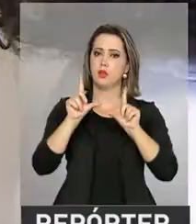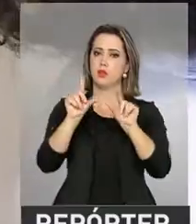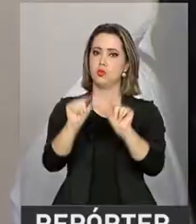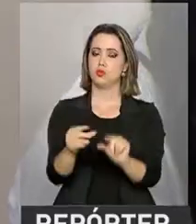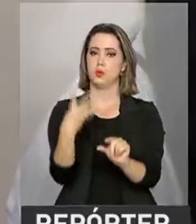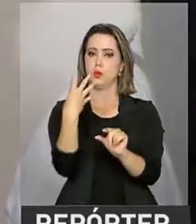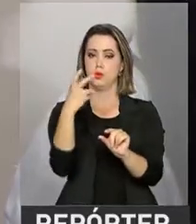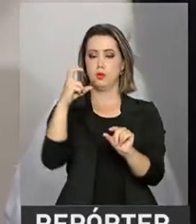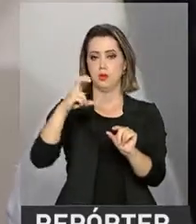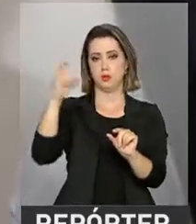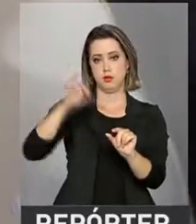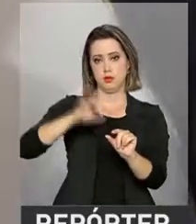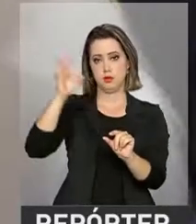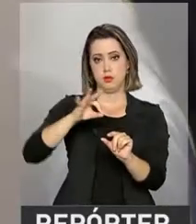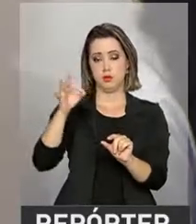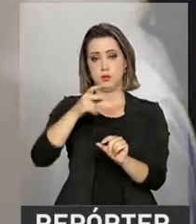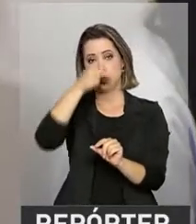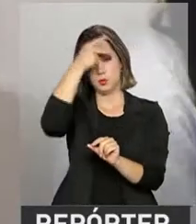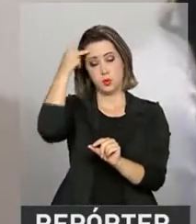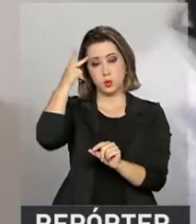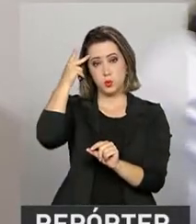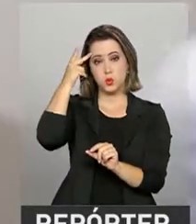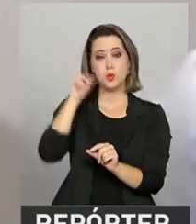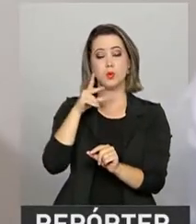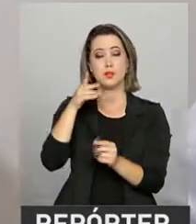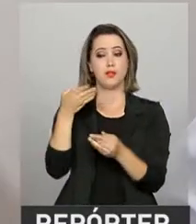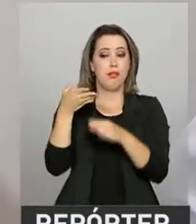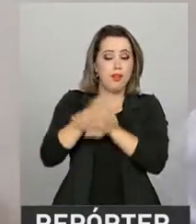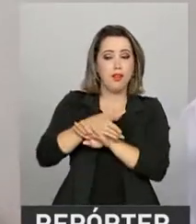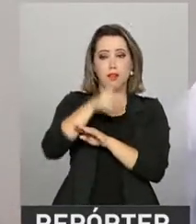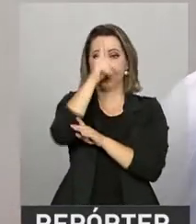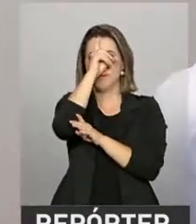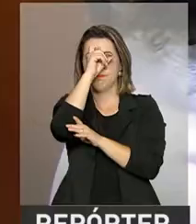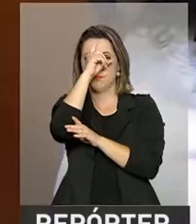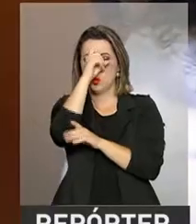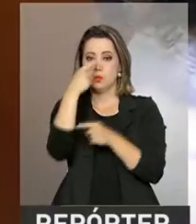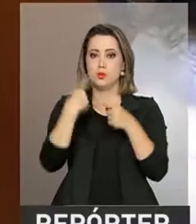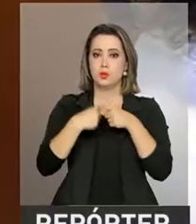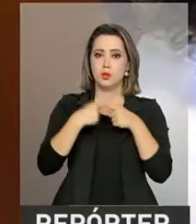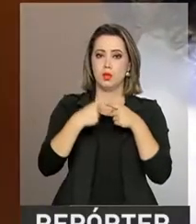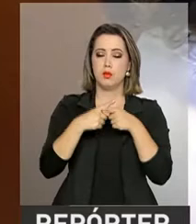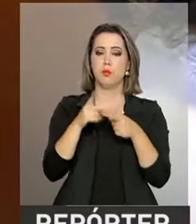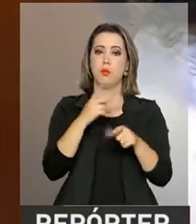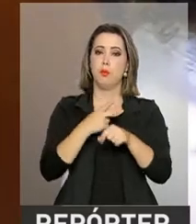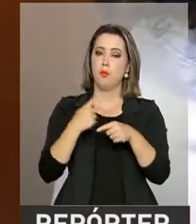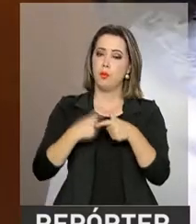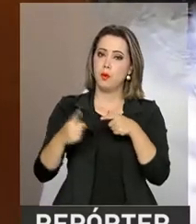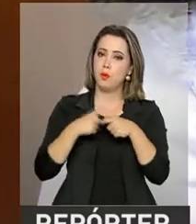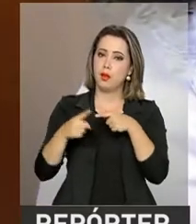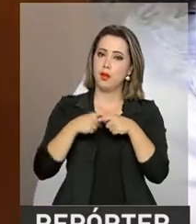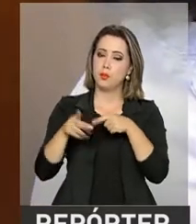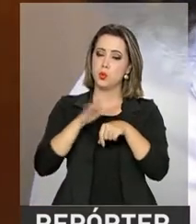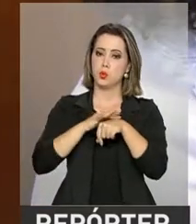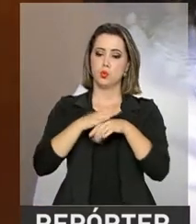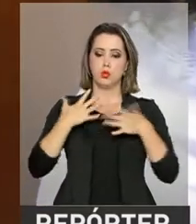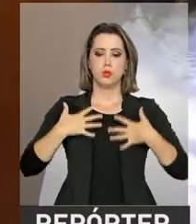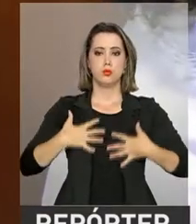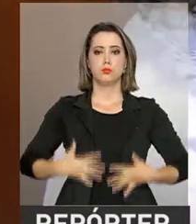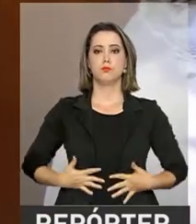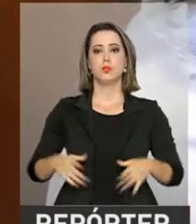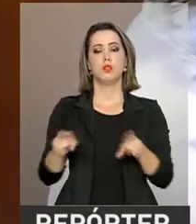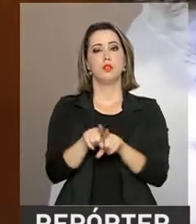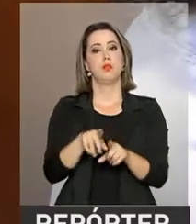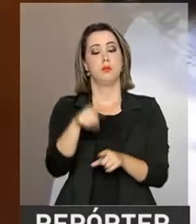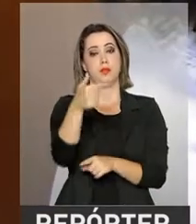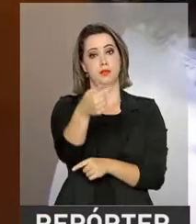% o número de hospitalizações por pneumonia associadas à gripe e em até 75% o número de mortes